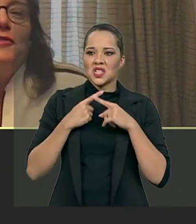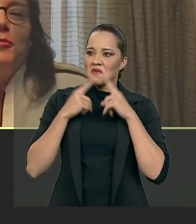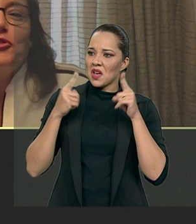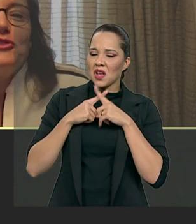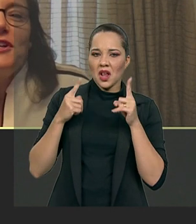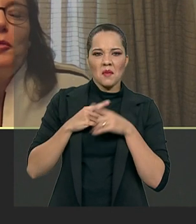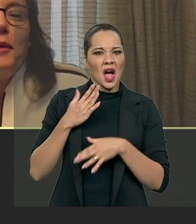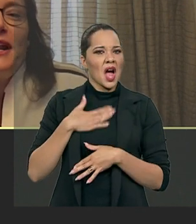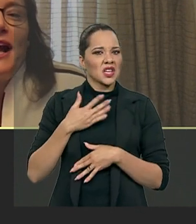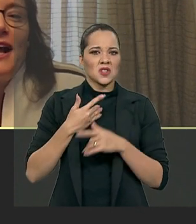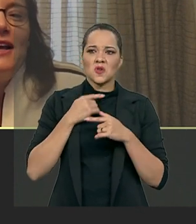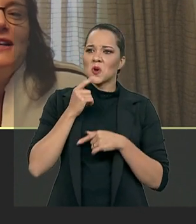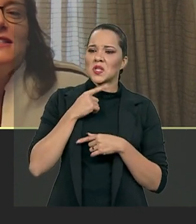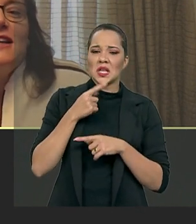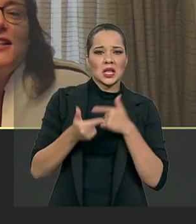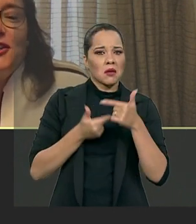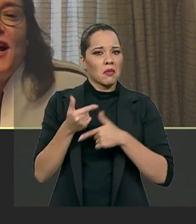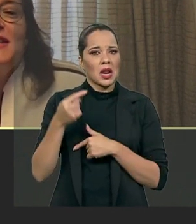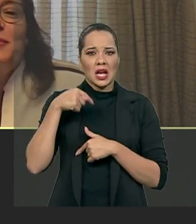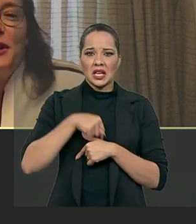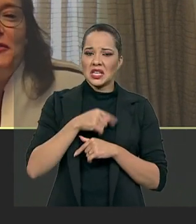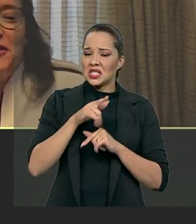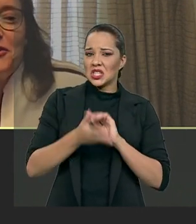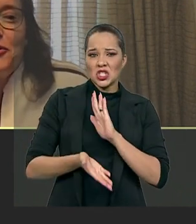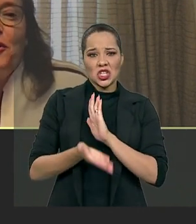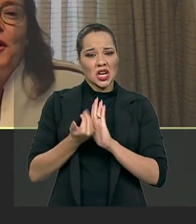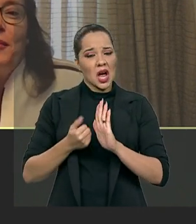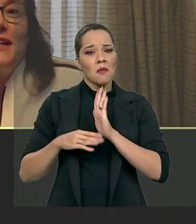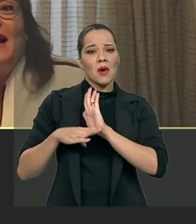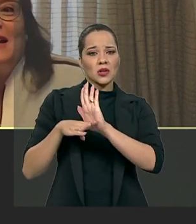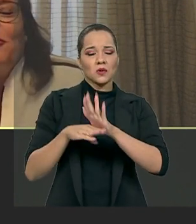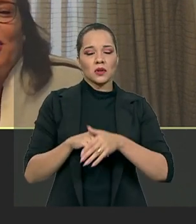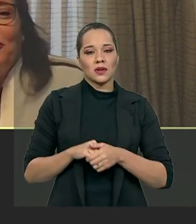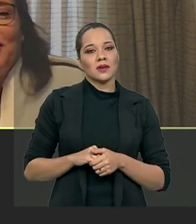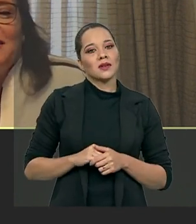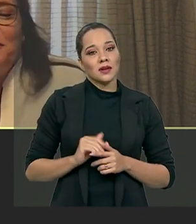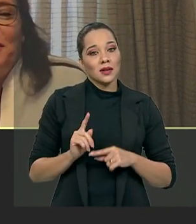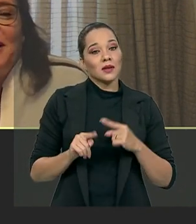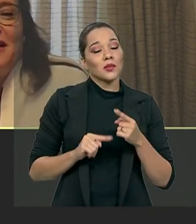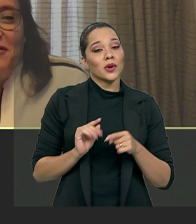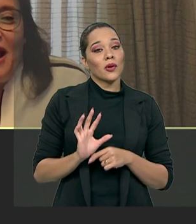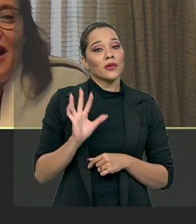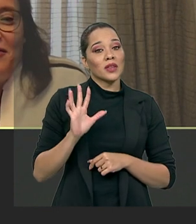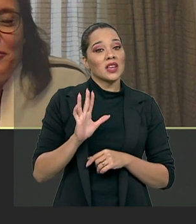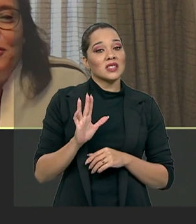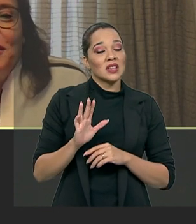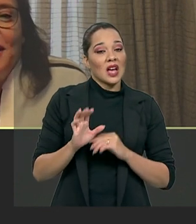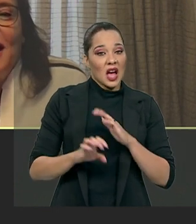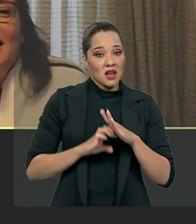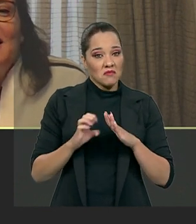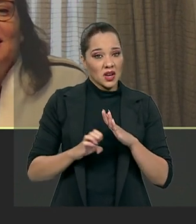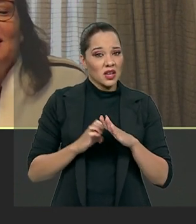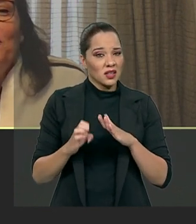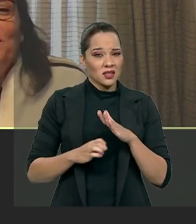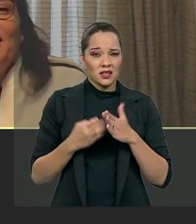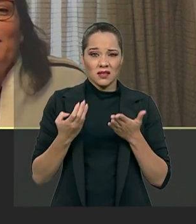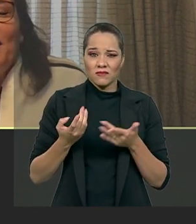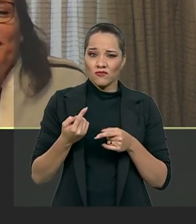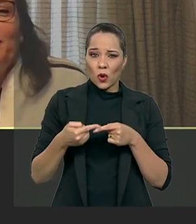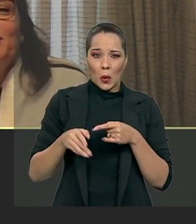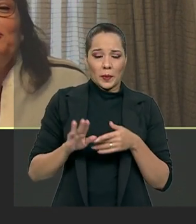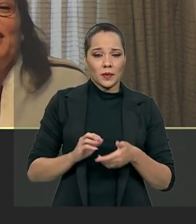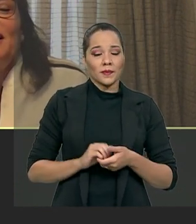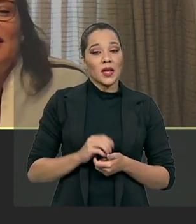não vamos conseguir operar se retirar esse benefício. Mas daí o que acontece? A empresa é inviável? Então,